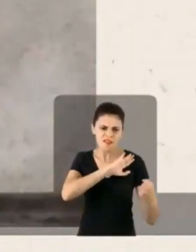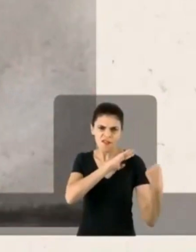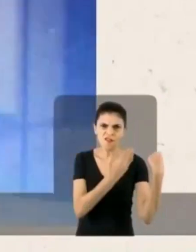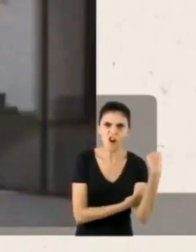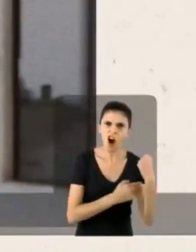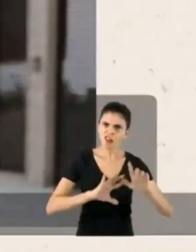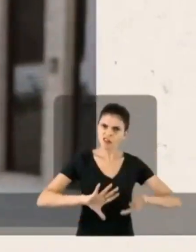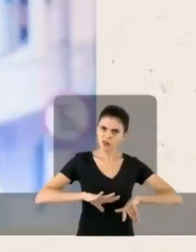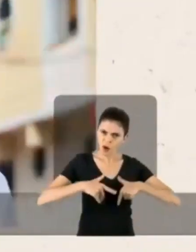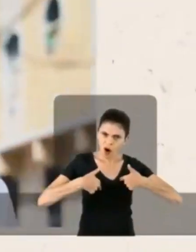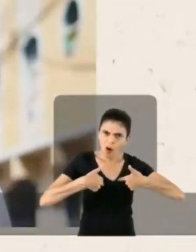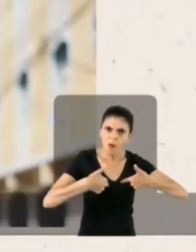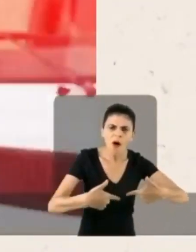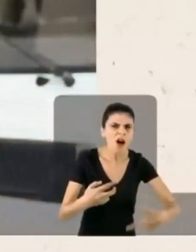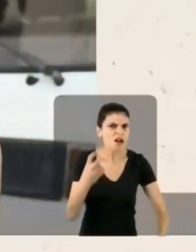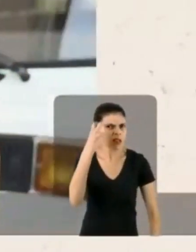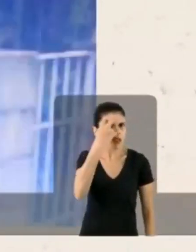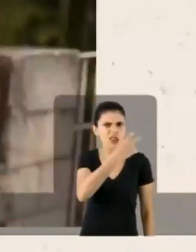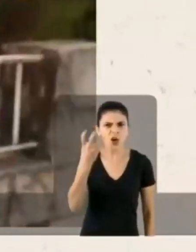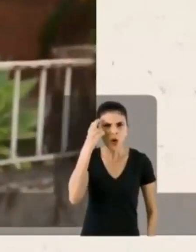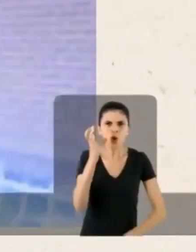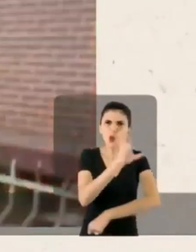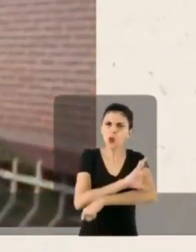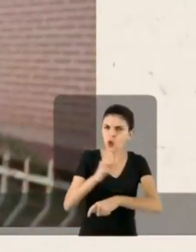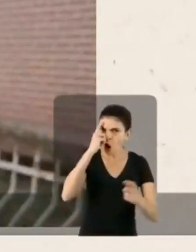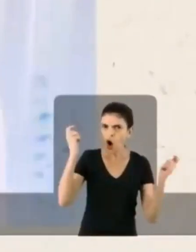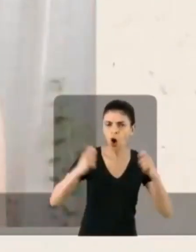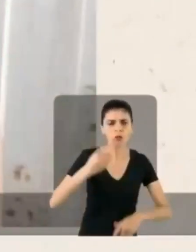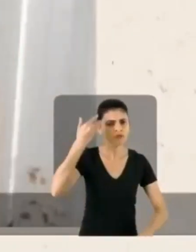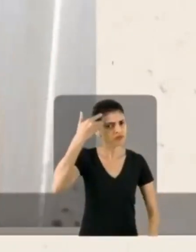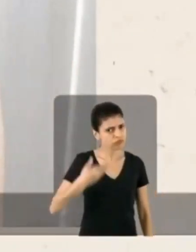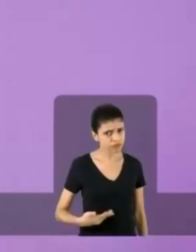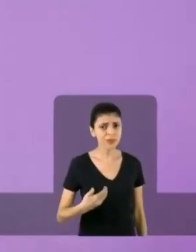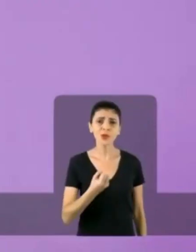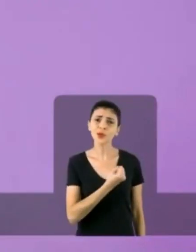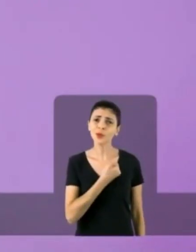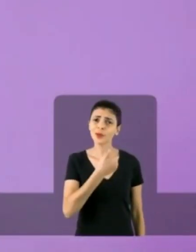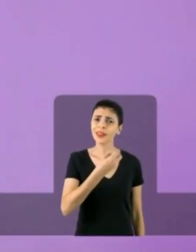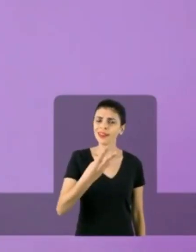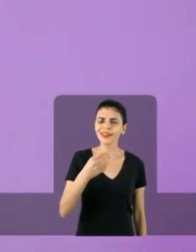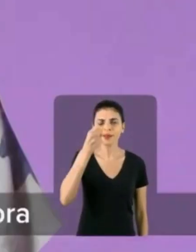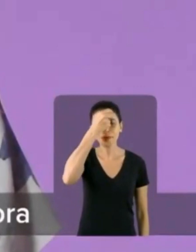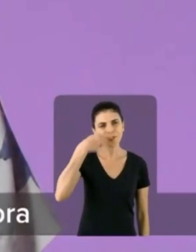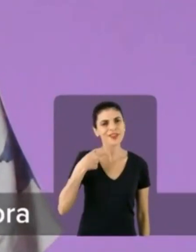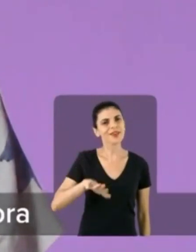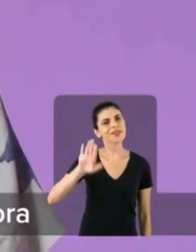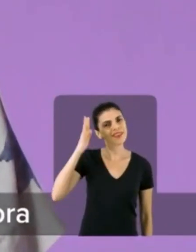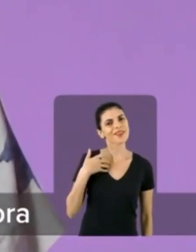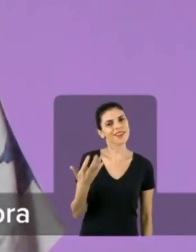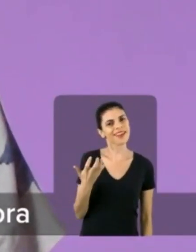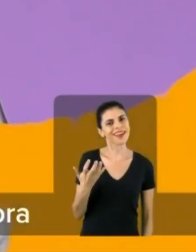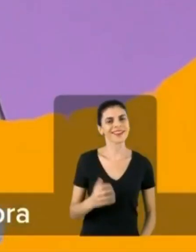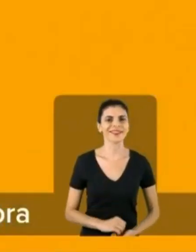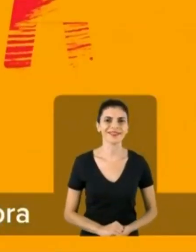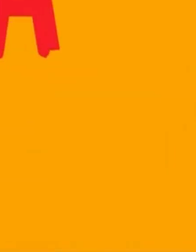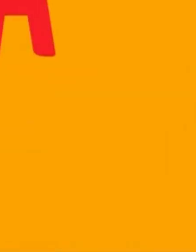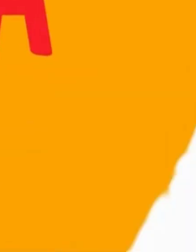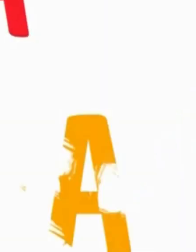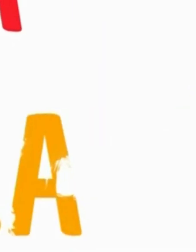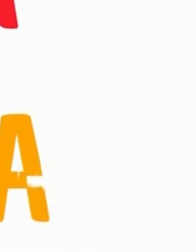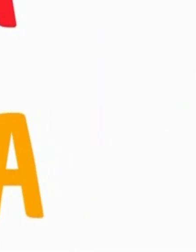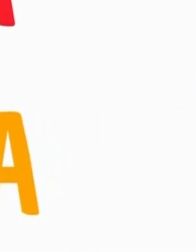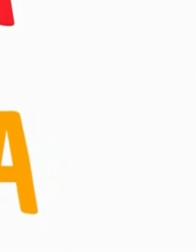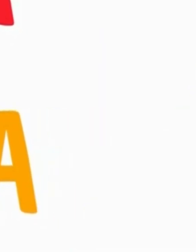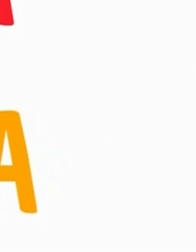potencial que existe aqui. Não conhece a inteligência, a cultura. Eu sou Margarida Salomão e eu quero ser prefeito de Juiz de Fora.